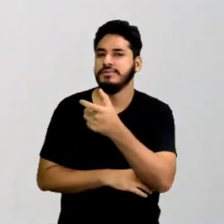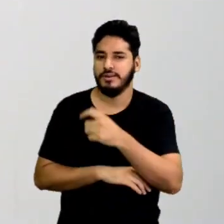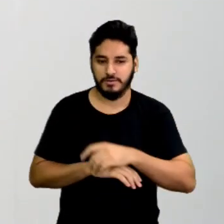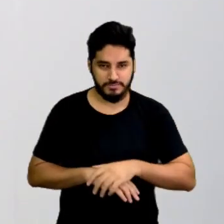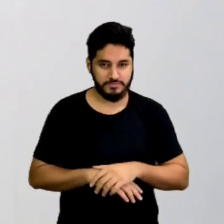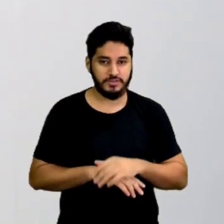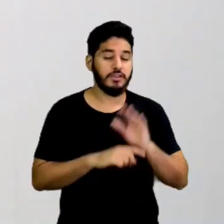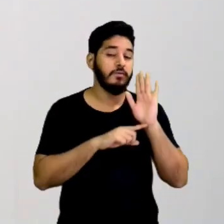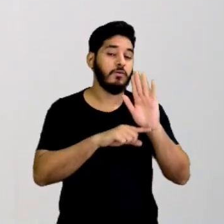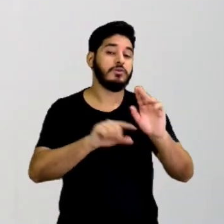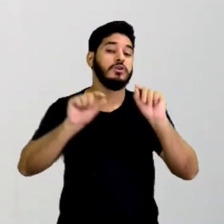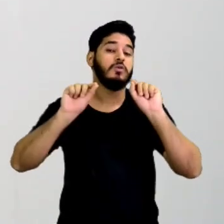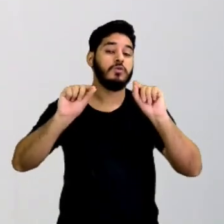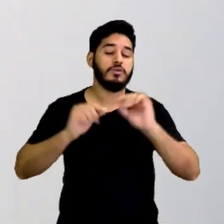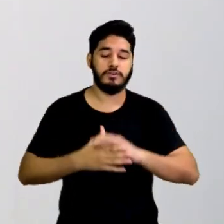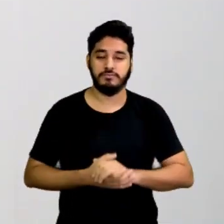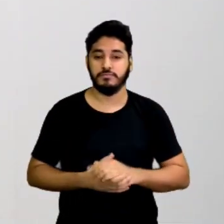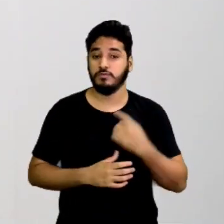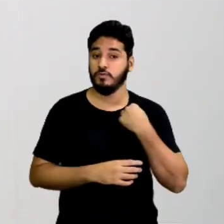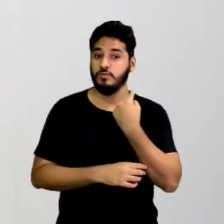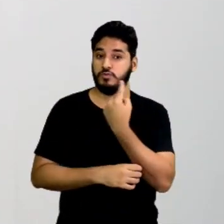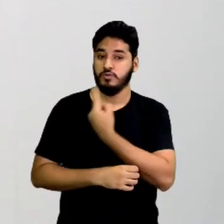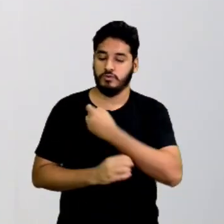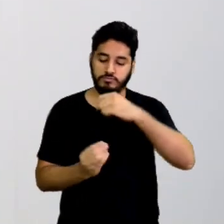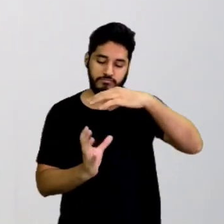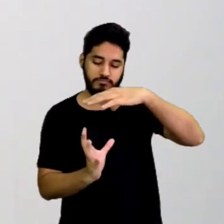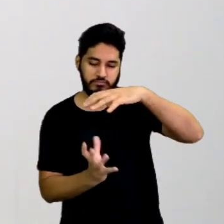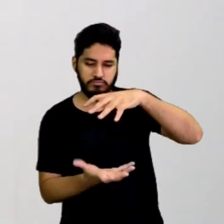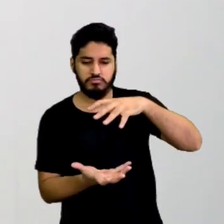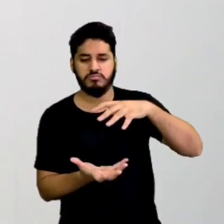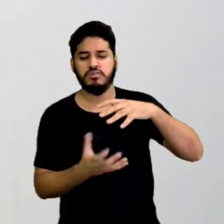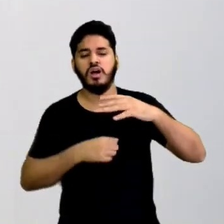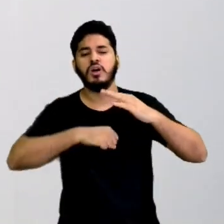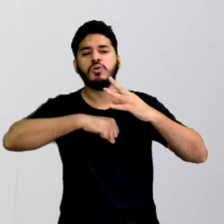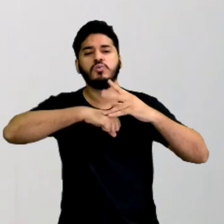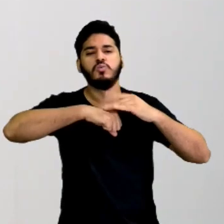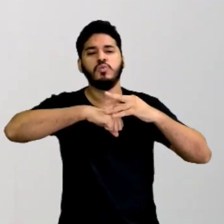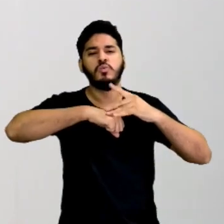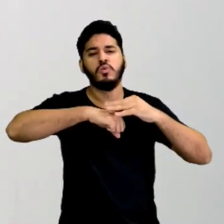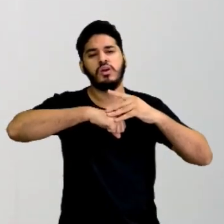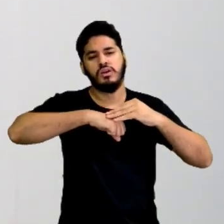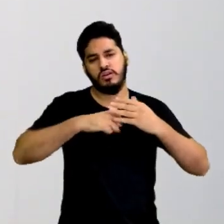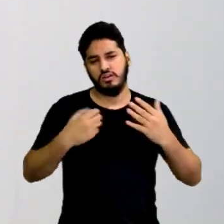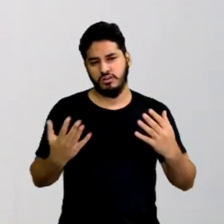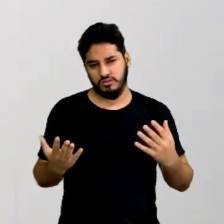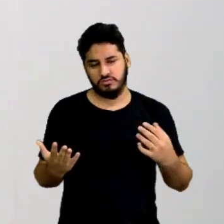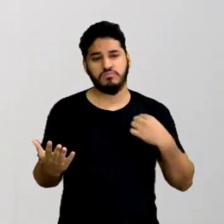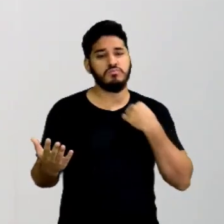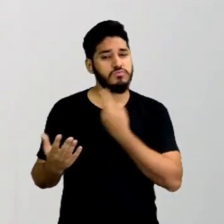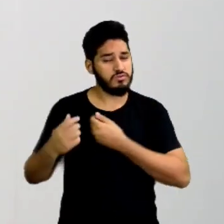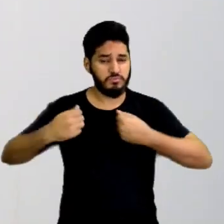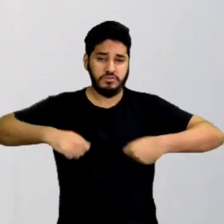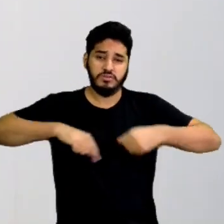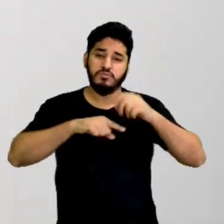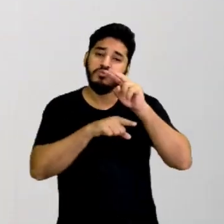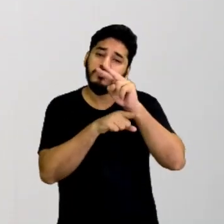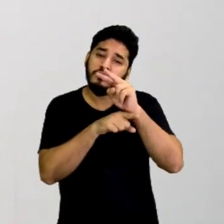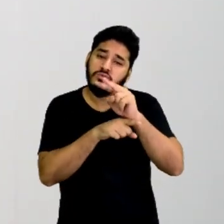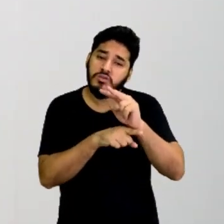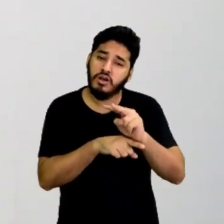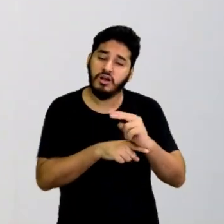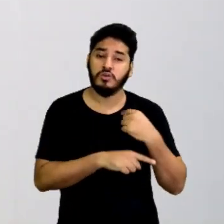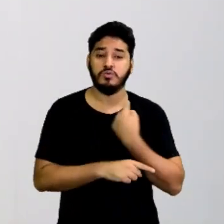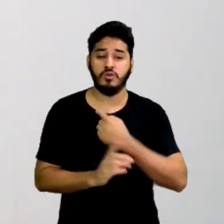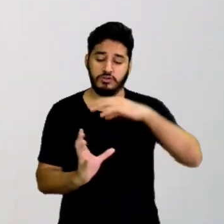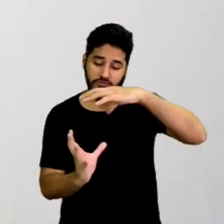mostra o quê? Nosso planeta está doente. Nós precisamos cuidar dele, do nosso